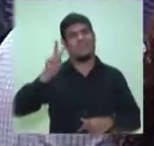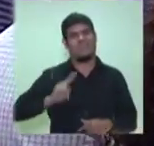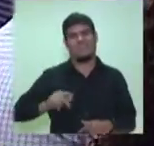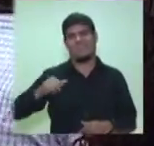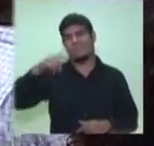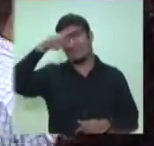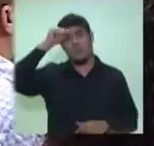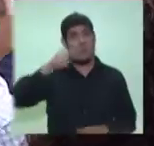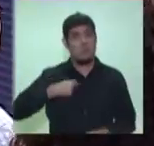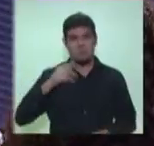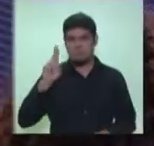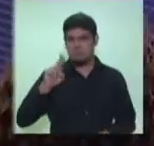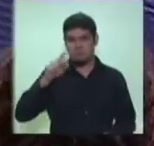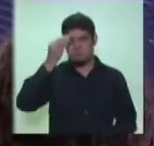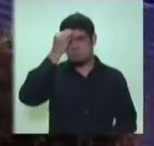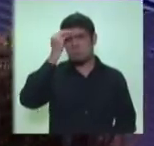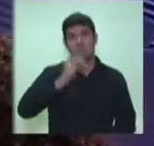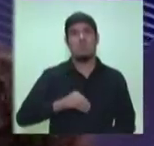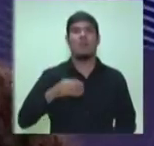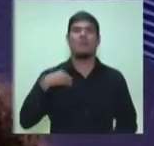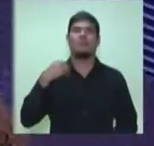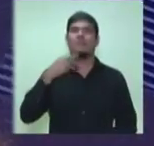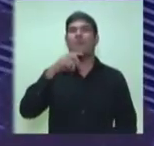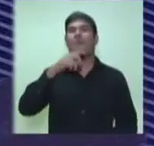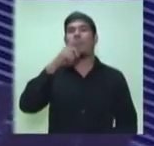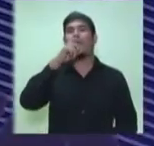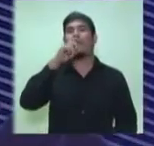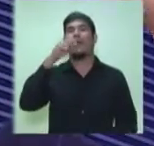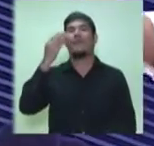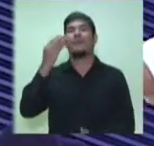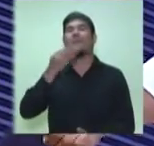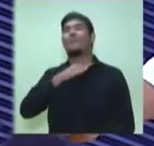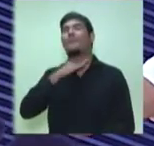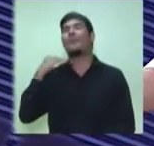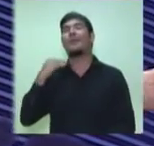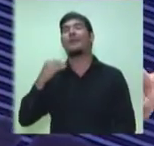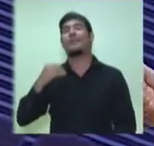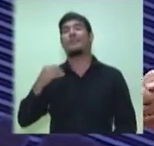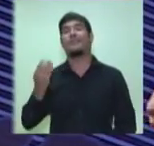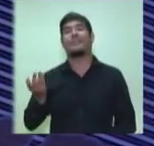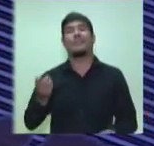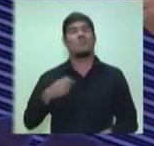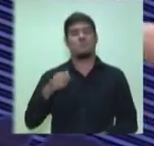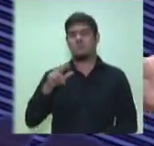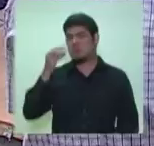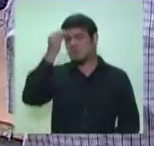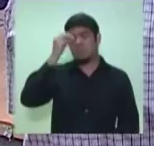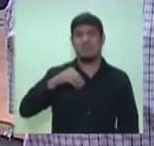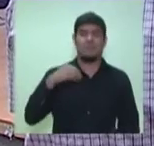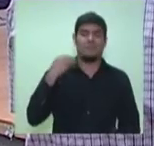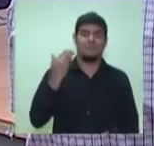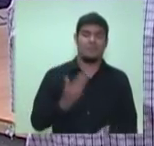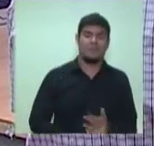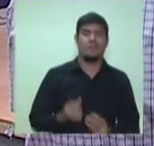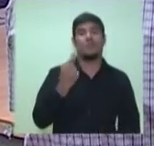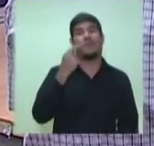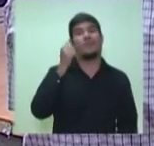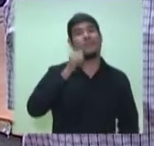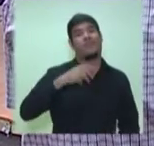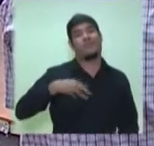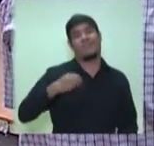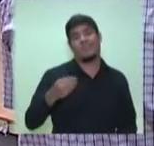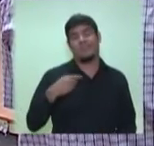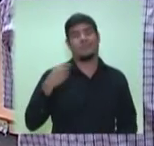desistiu, de quem perdeu o pai com 12 anos e não desistiu, de quem perdeu uma filha e não desistiu, de quem viveu a vida que vocês